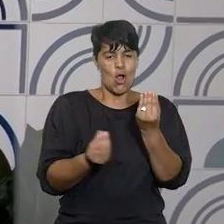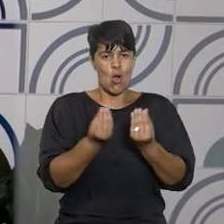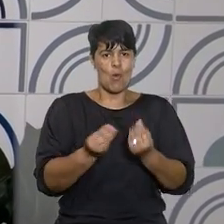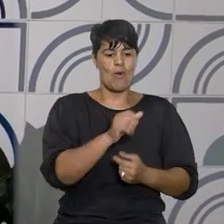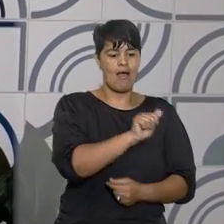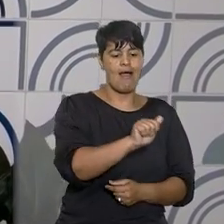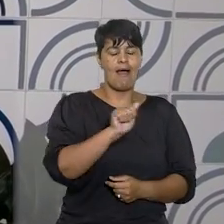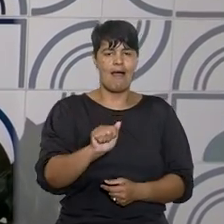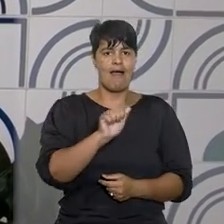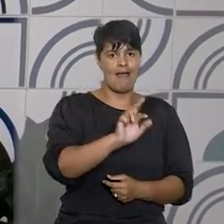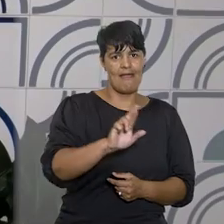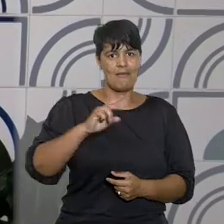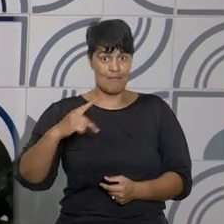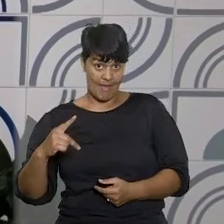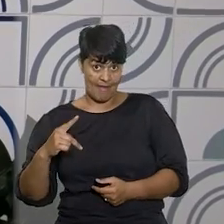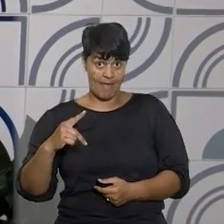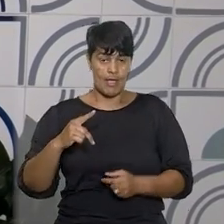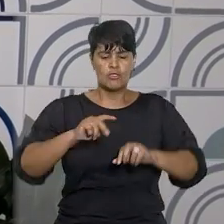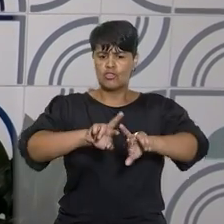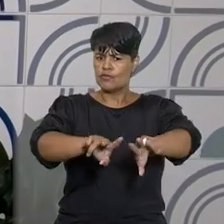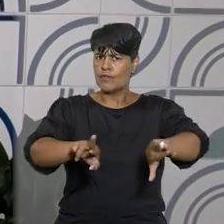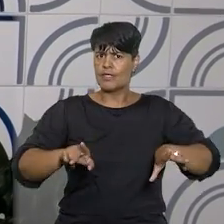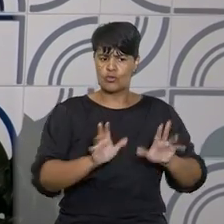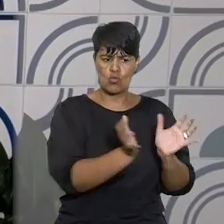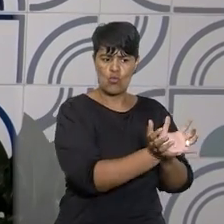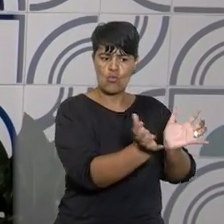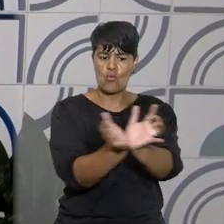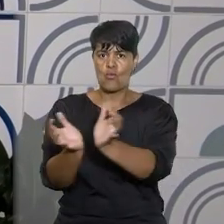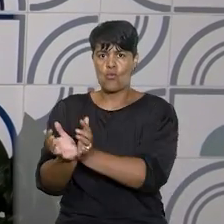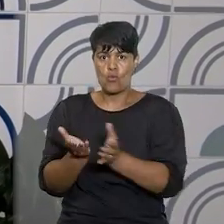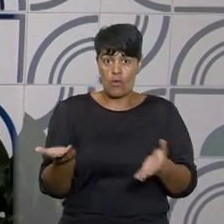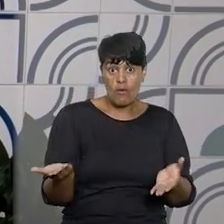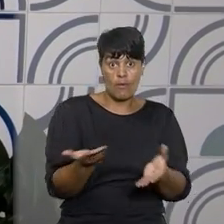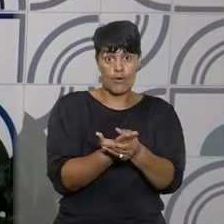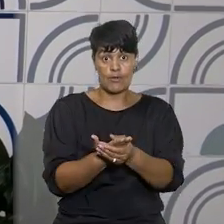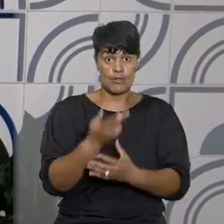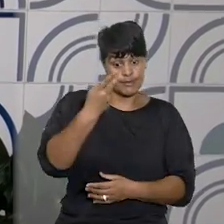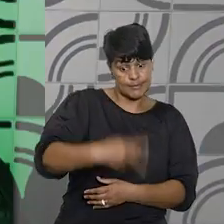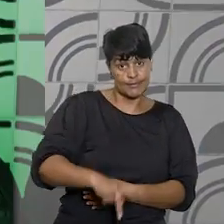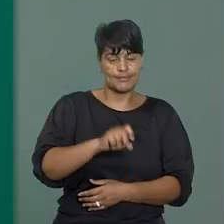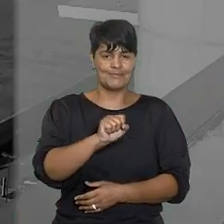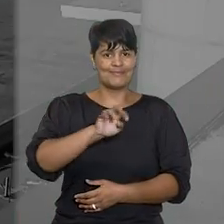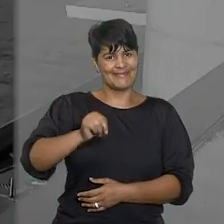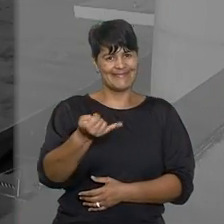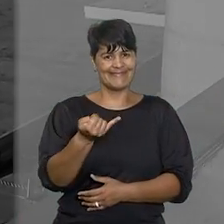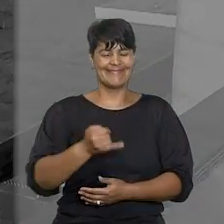pela ARP nas diferentes classes processuais que chegam ao STJ.